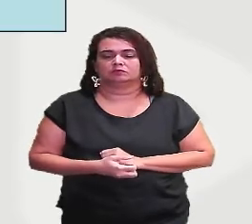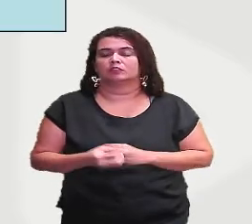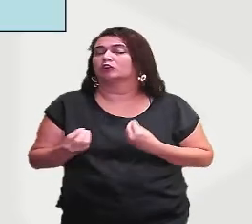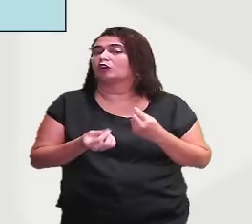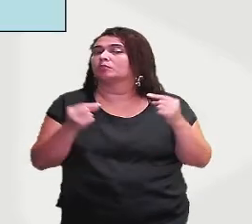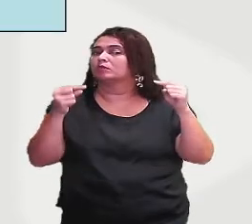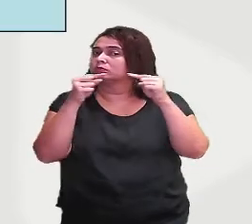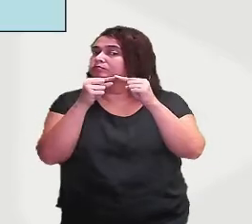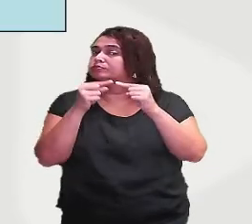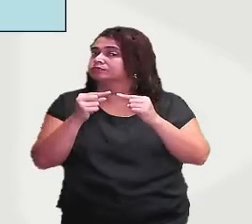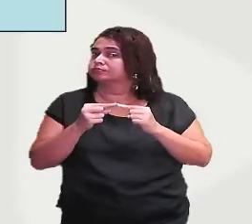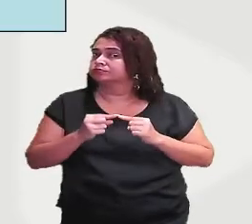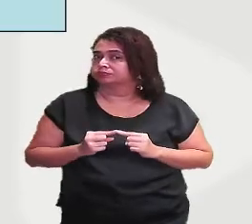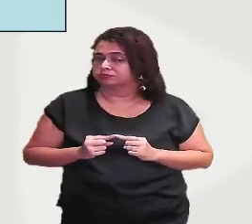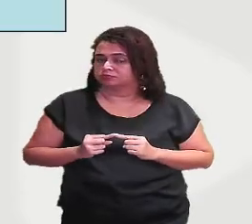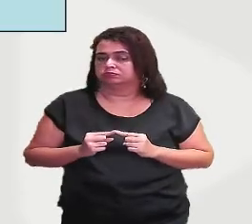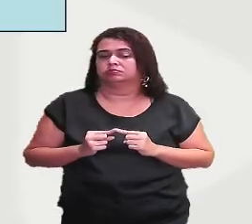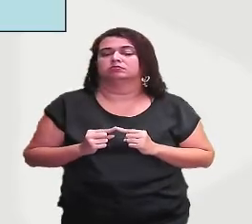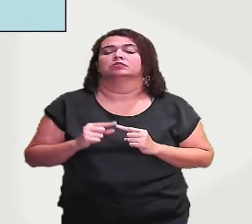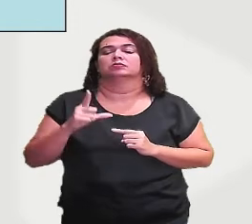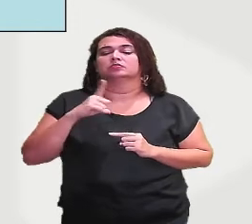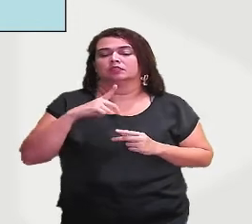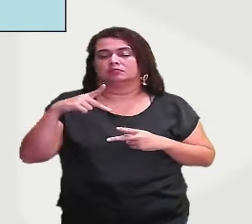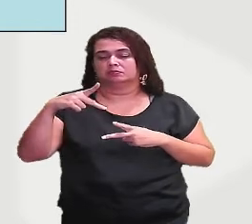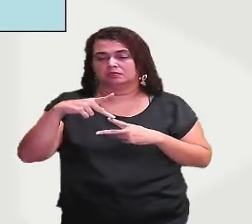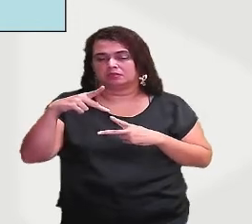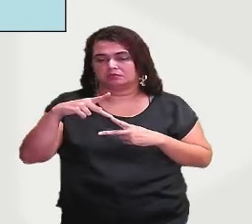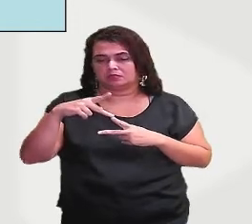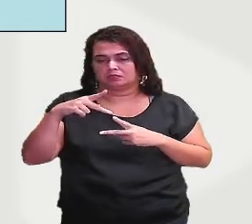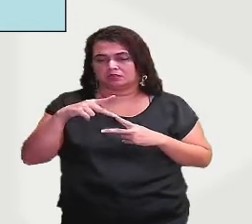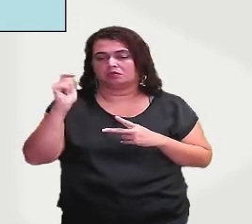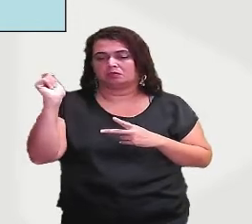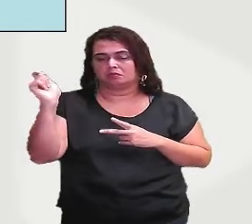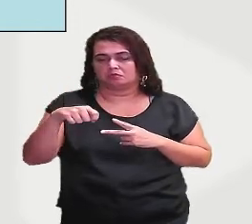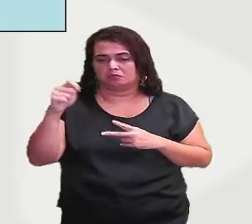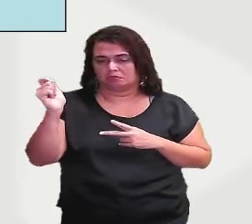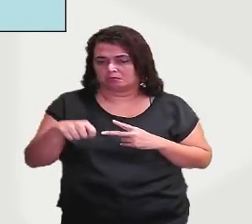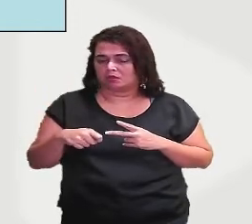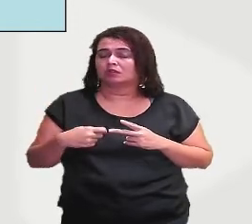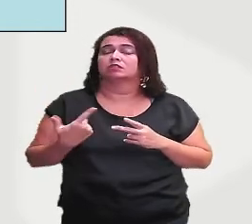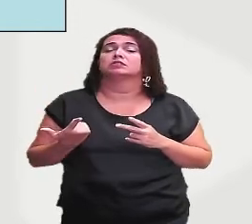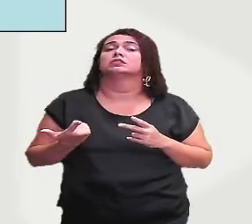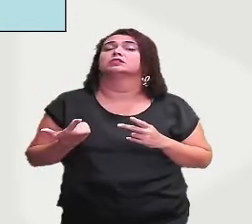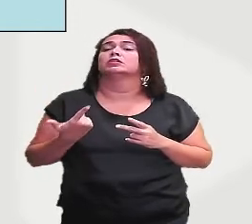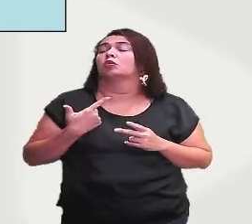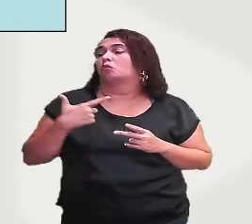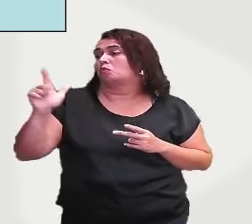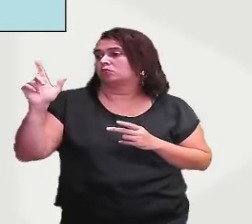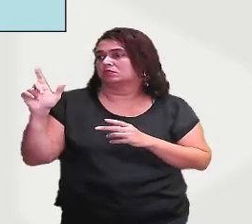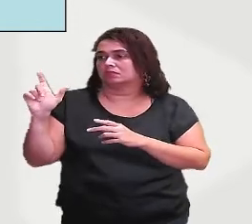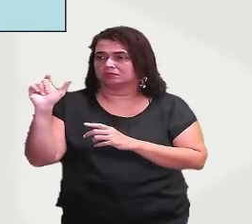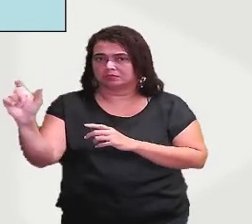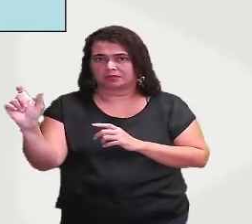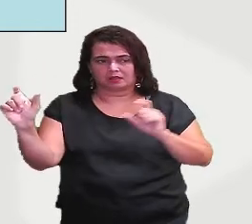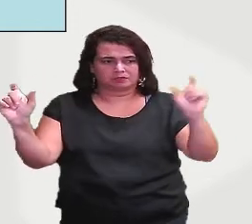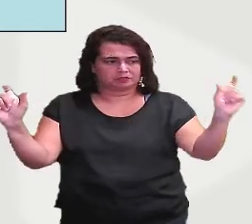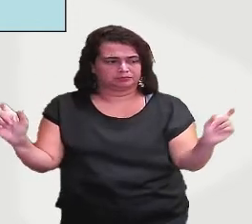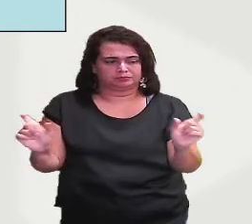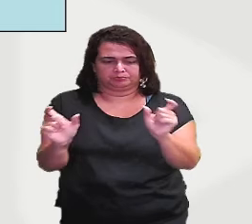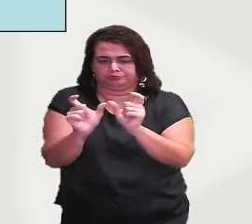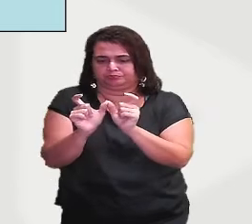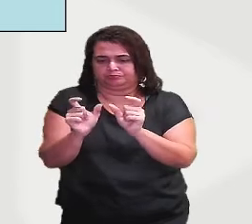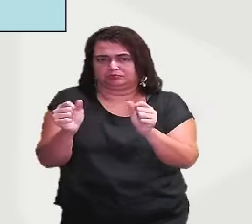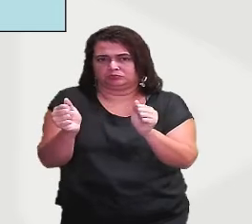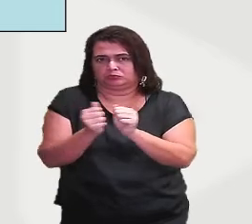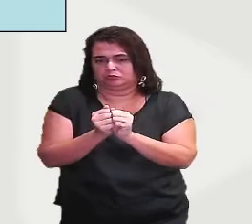aqui as combinações, ó. As preposições, elas podem aparecer combinadas com outras palavras. Então,